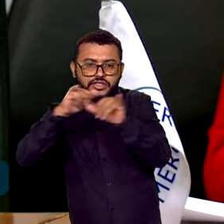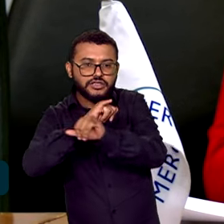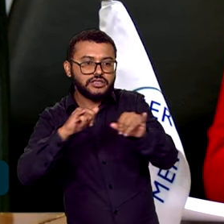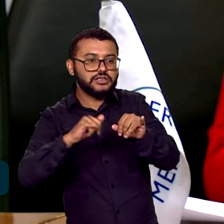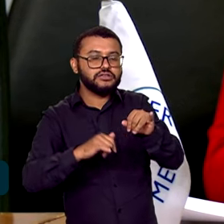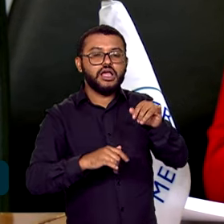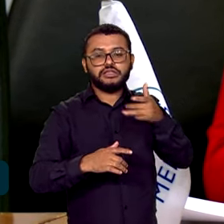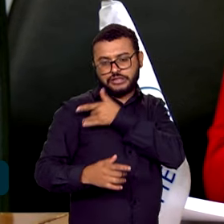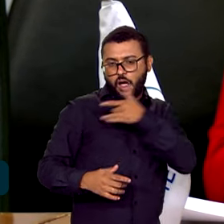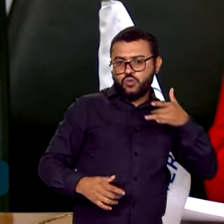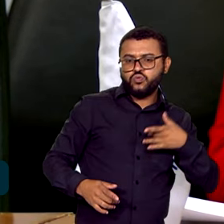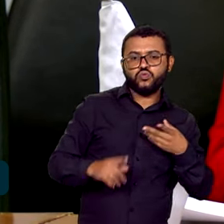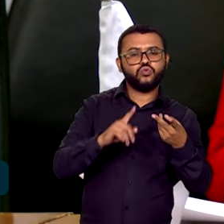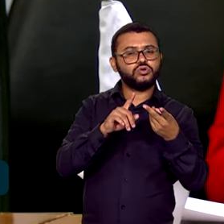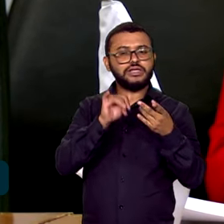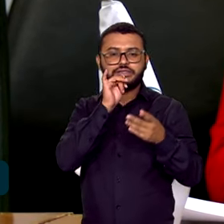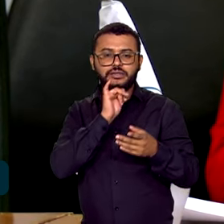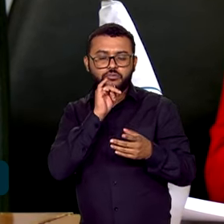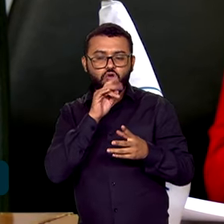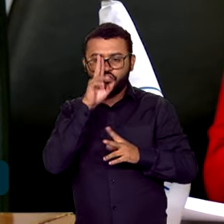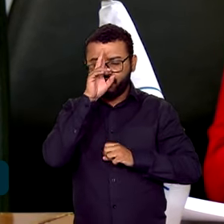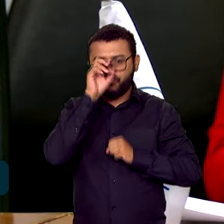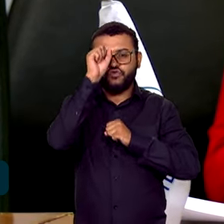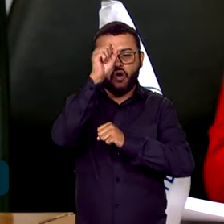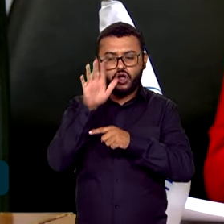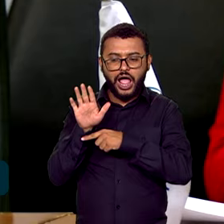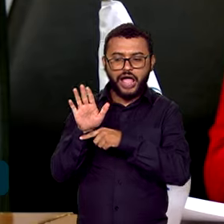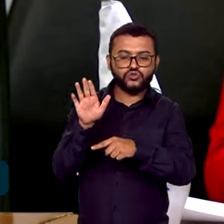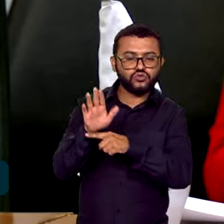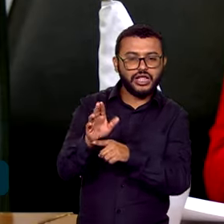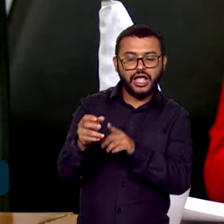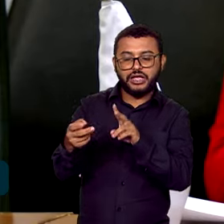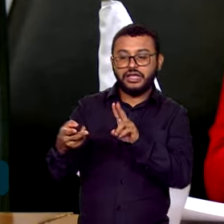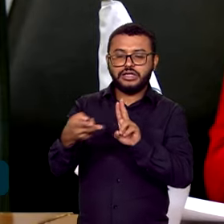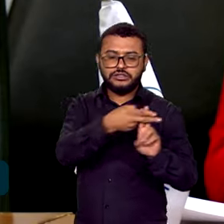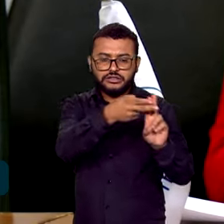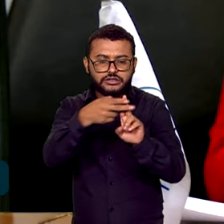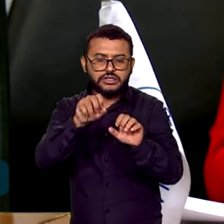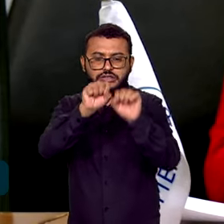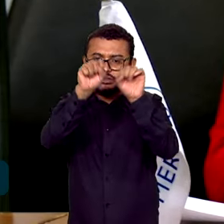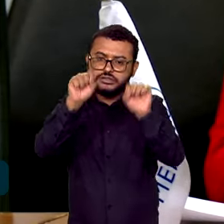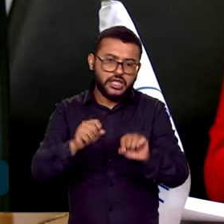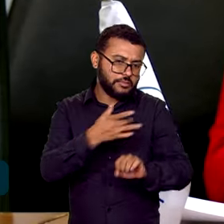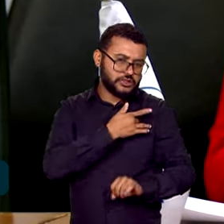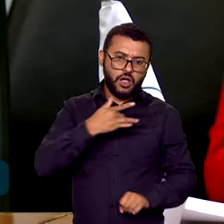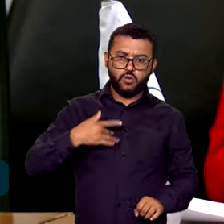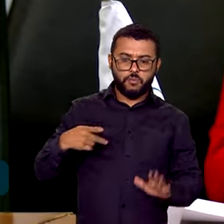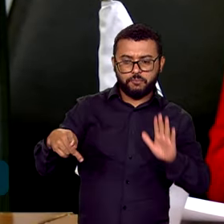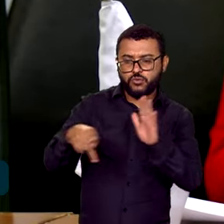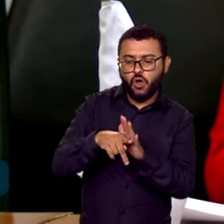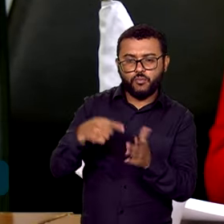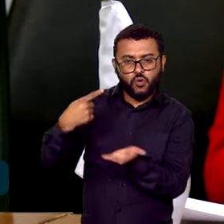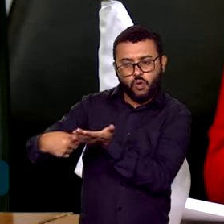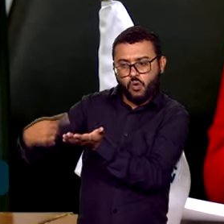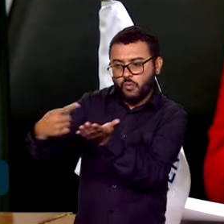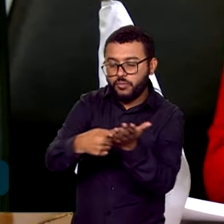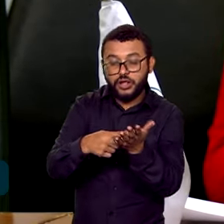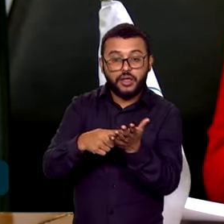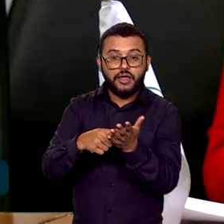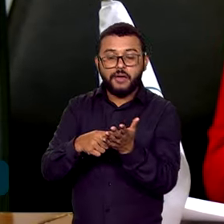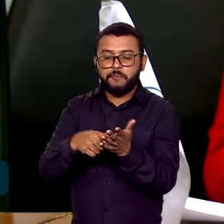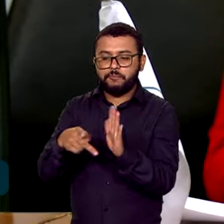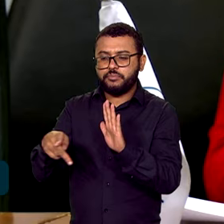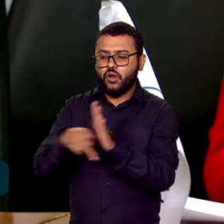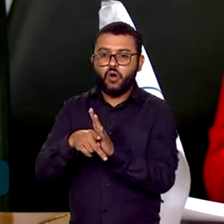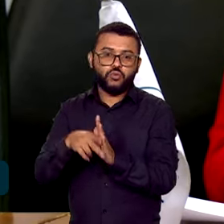caso da saúde, do fortalecimento dos sistemas de saúde, da preparação frente às